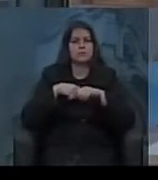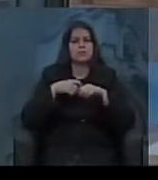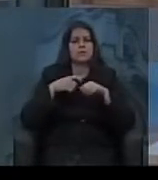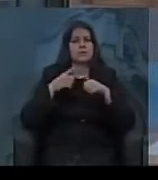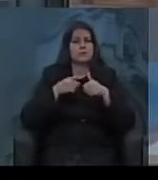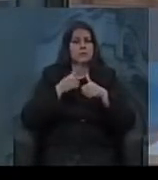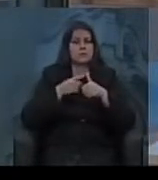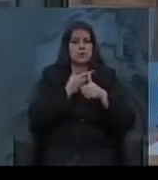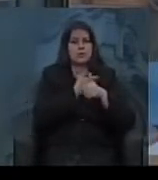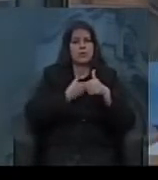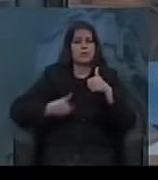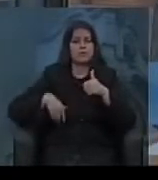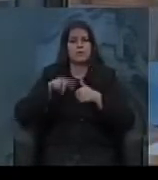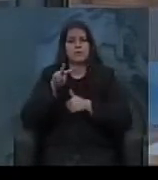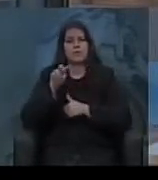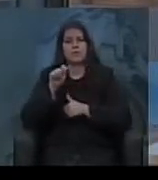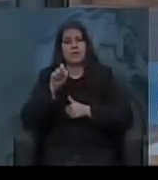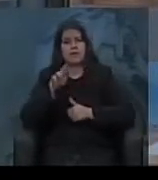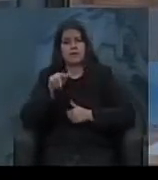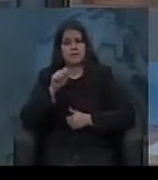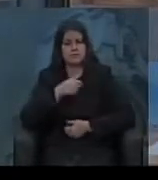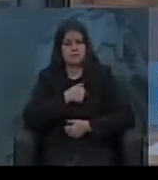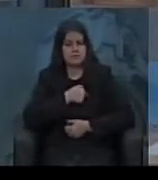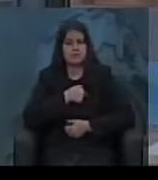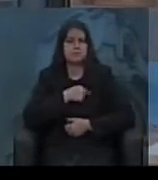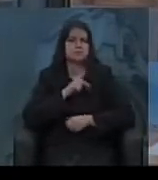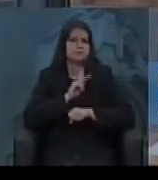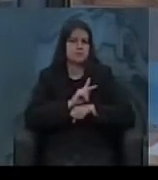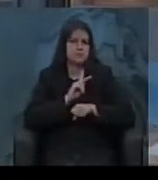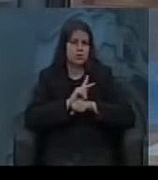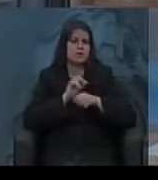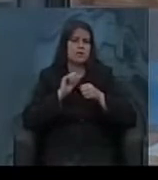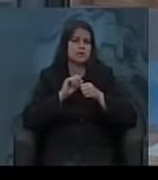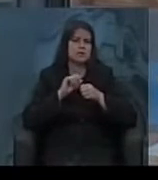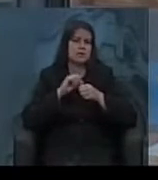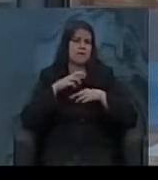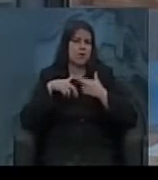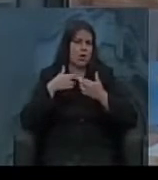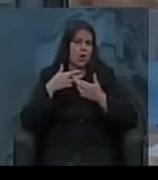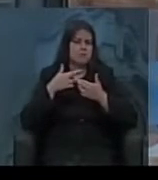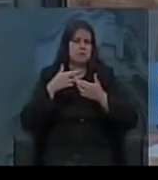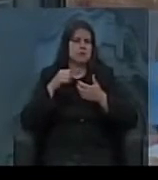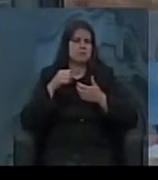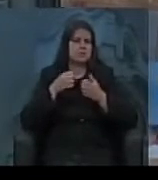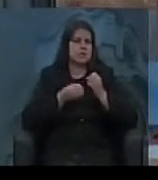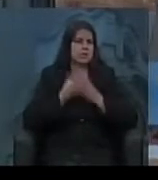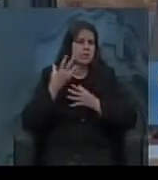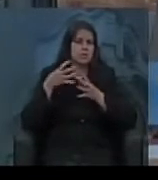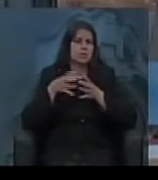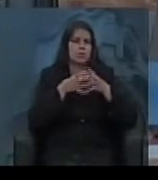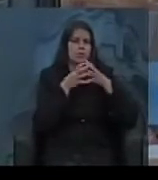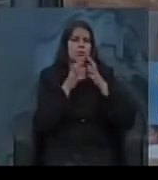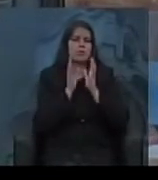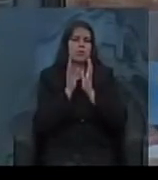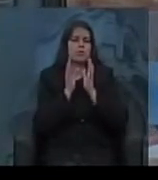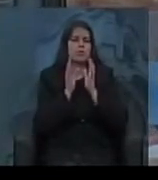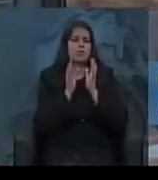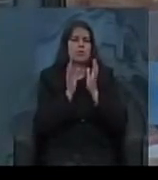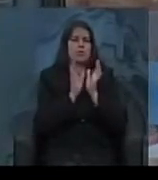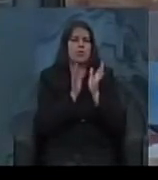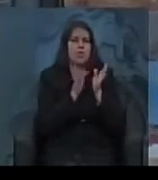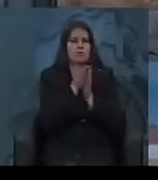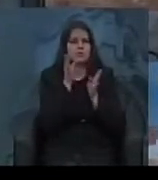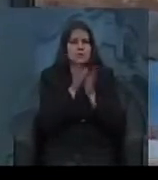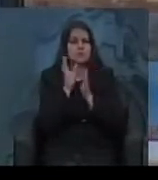governo Vargas provisório, ele vai ser marcado por algumas reformas, a criação de alguns conselhos, etc. Em